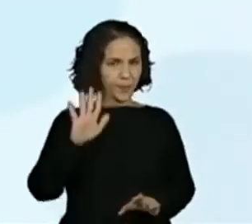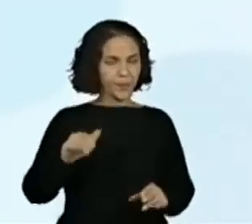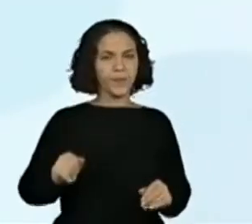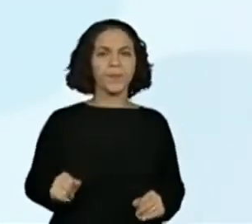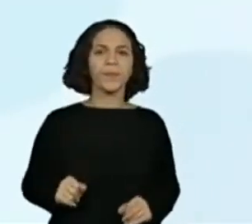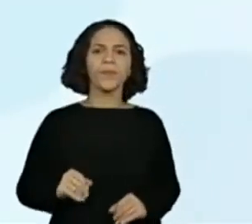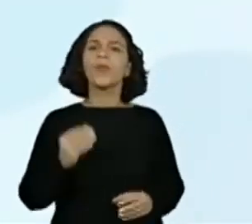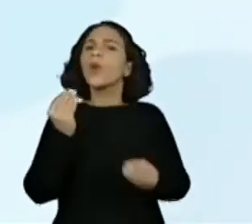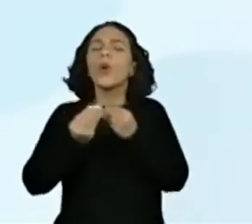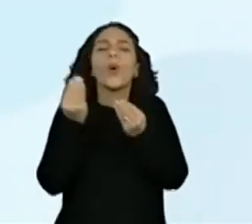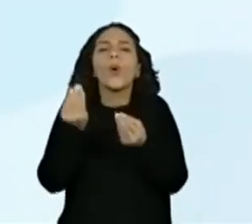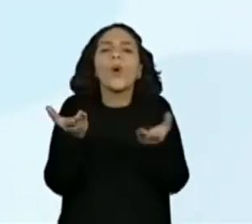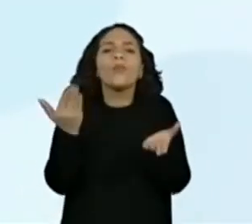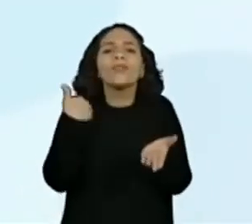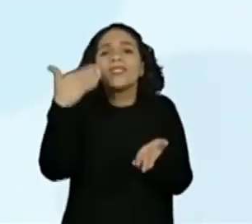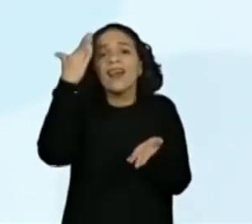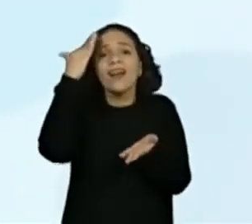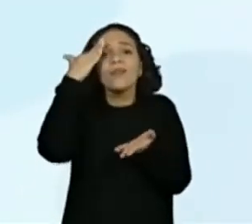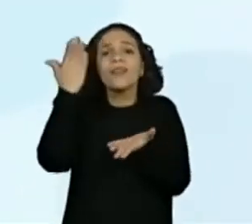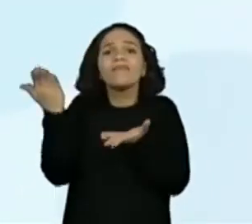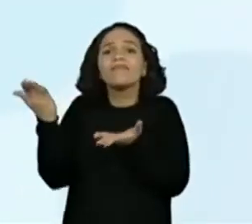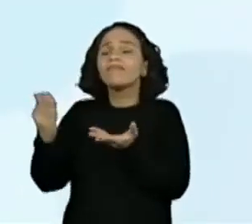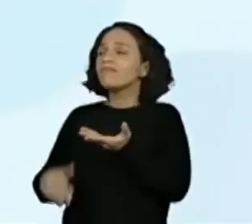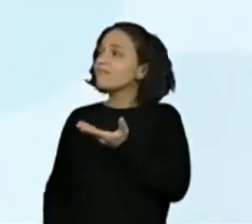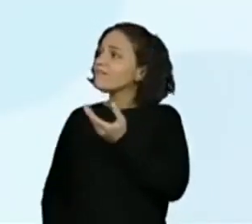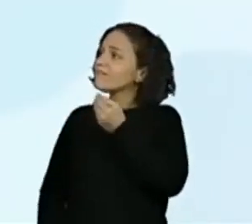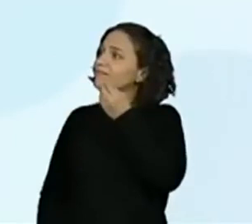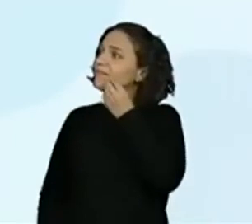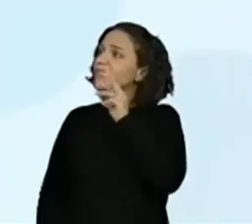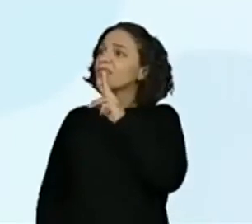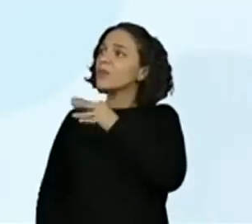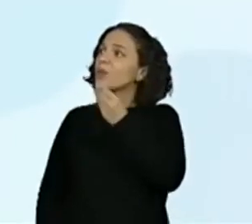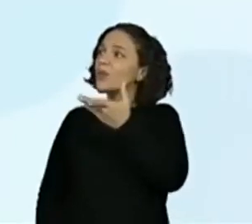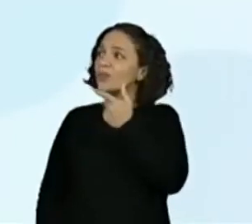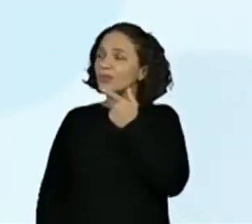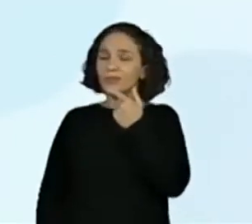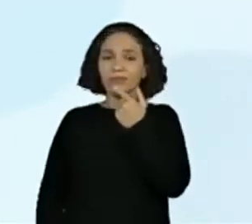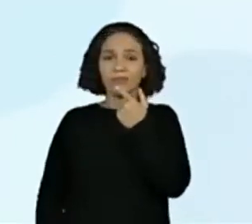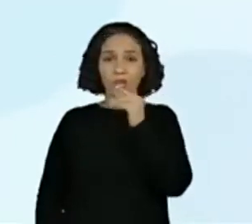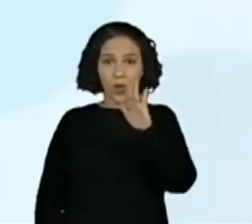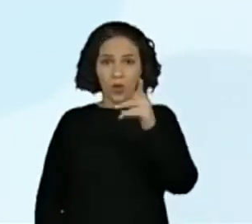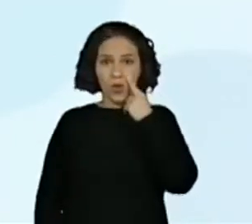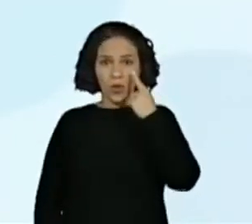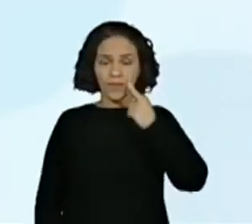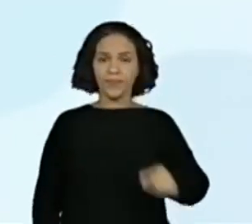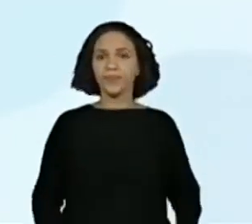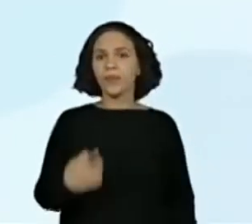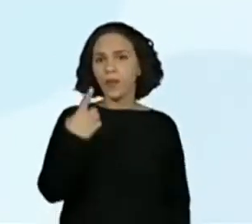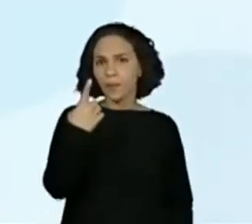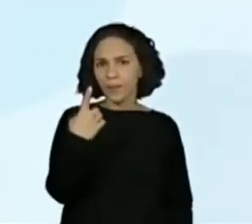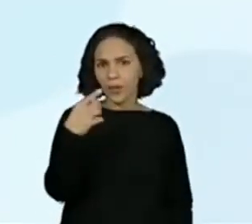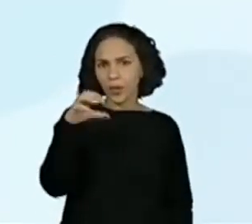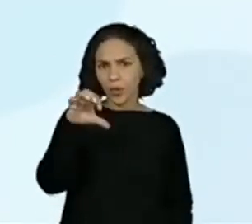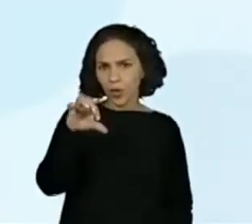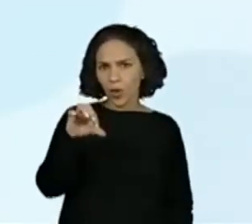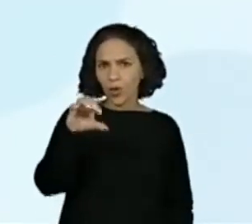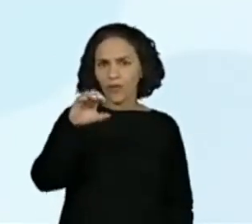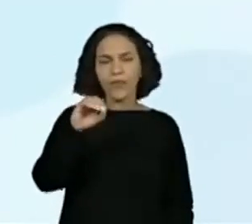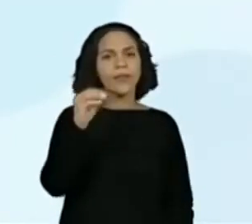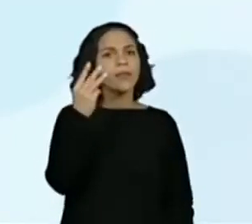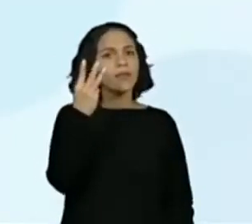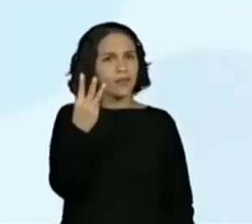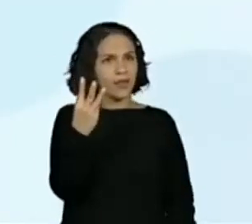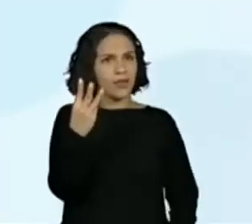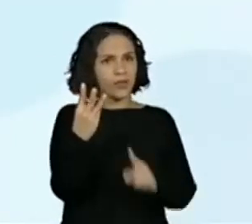a gente vai fazer agora? Agora, a gente vai pegar 1903, que é o ano que ele